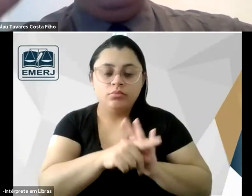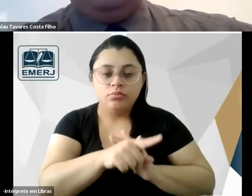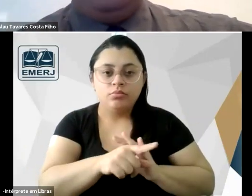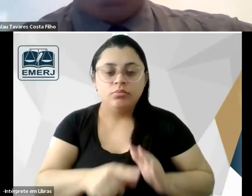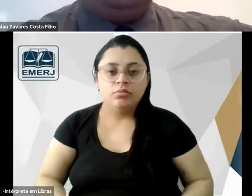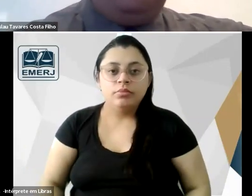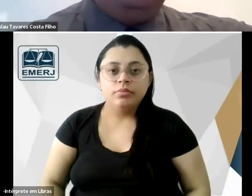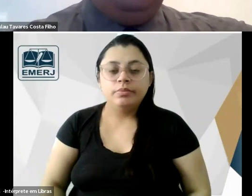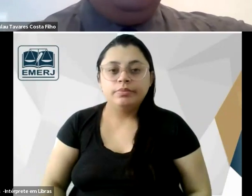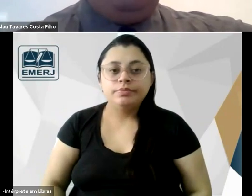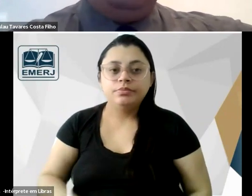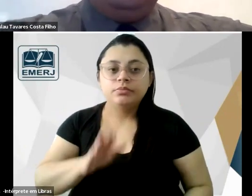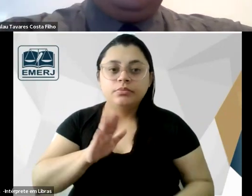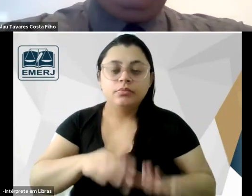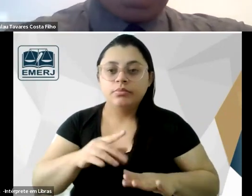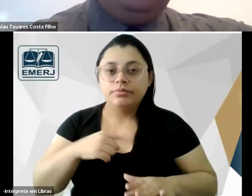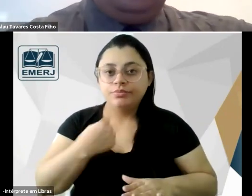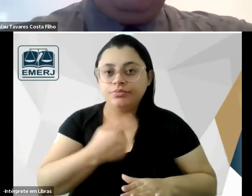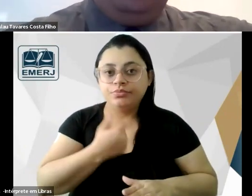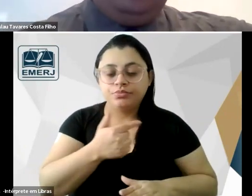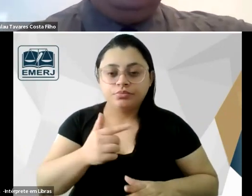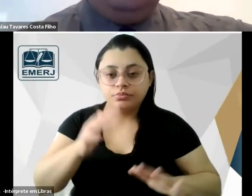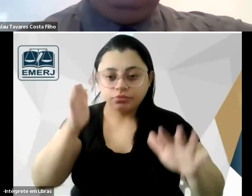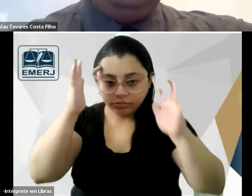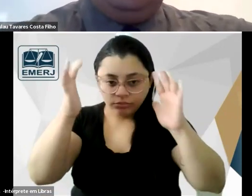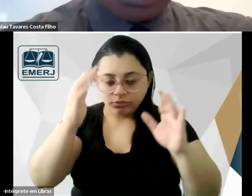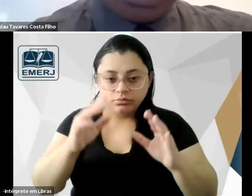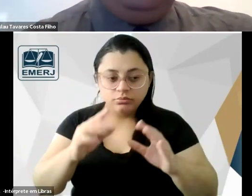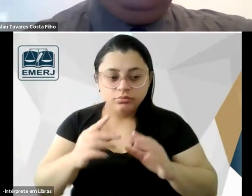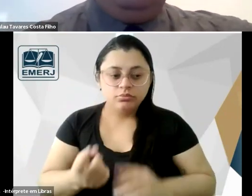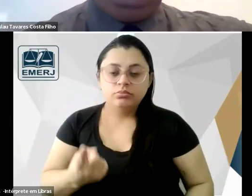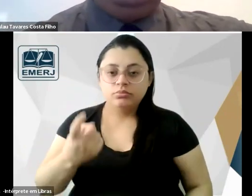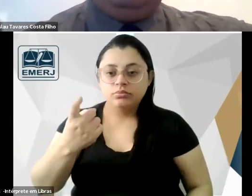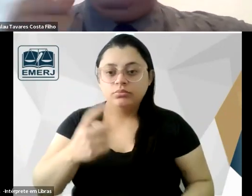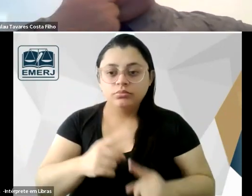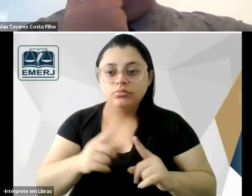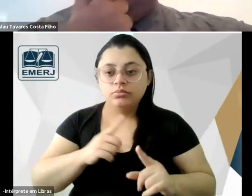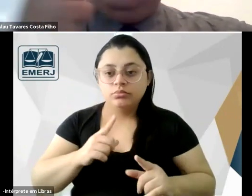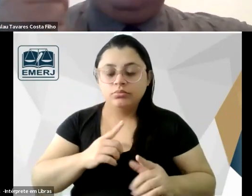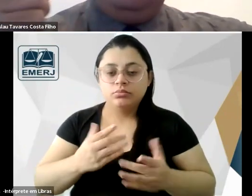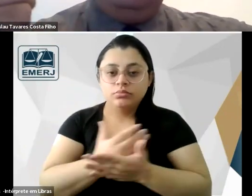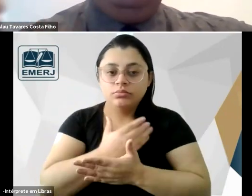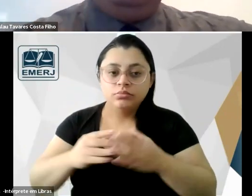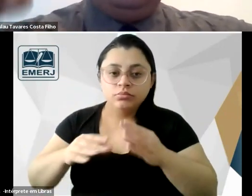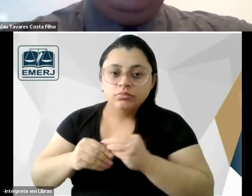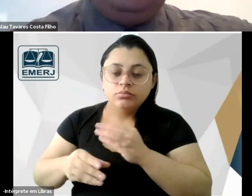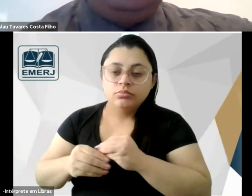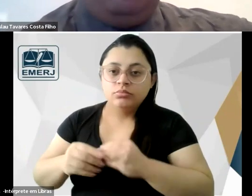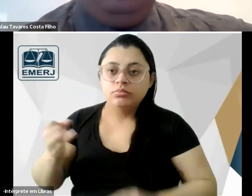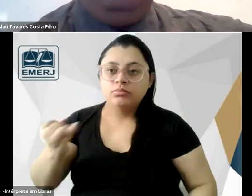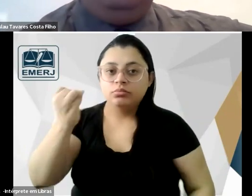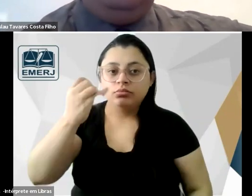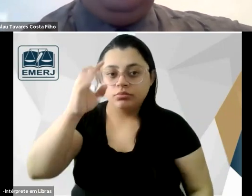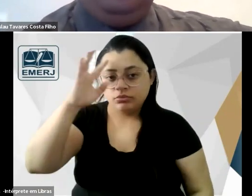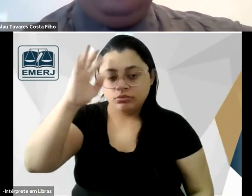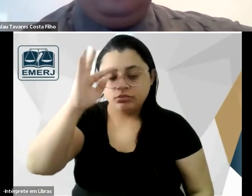talvez a não tenha um pensamento tão uniforme mas a gente tem alguns elementos o historicismo eu acho que é um elemento portanto do pensamento de Tobias mas que não está